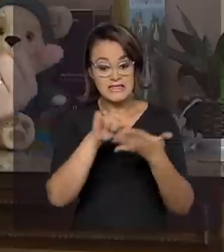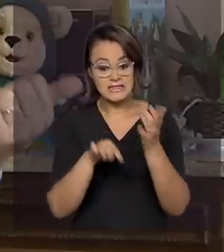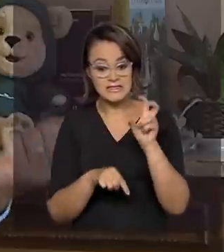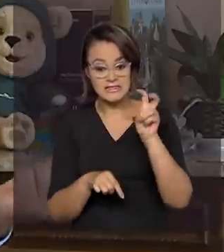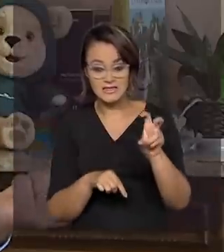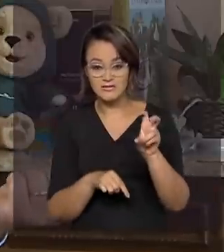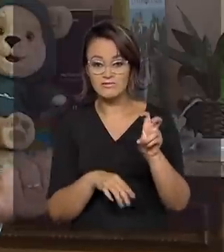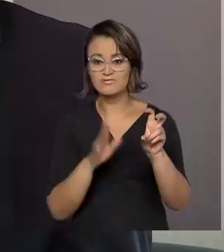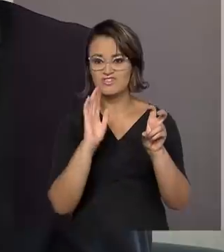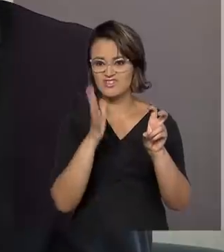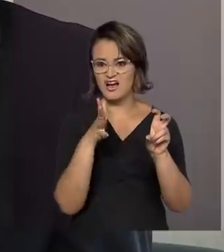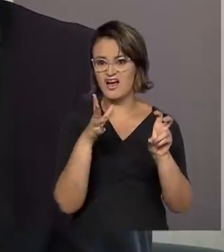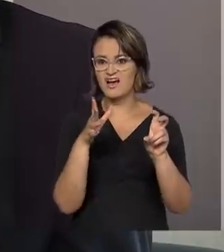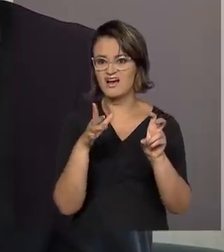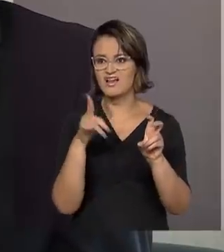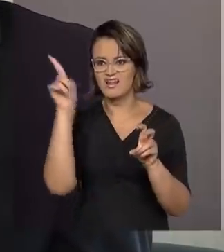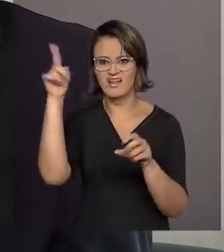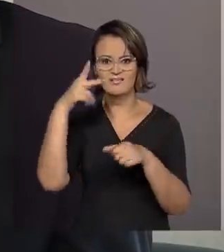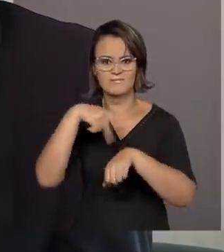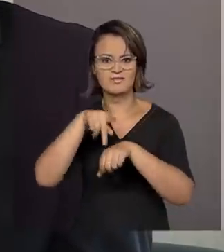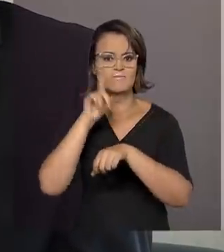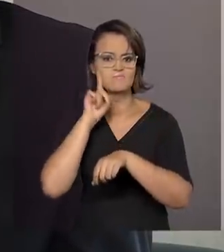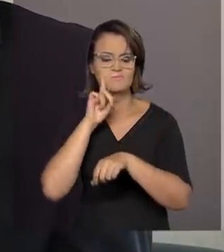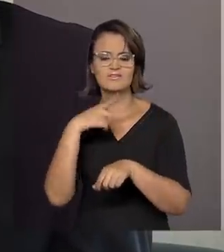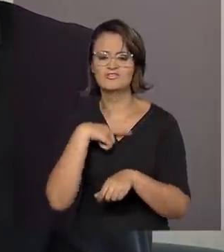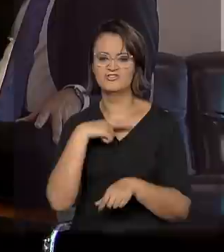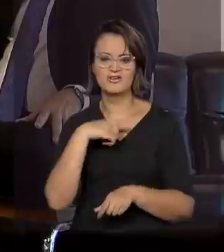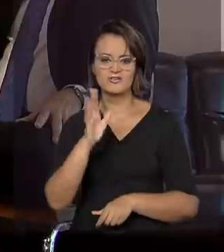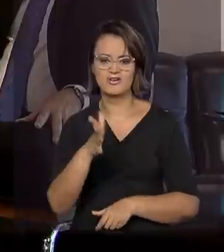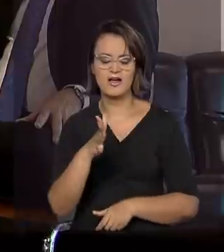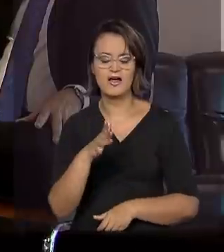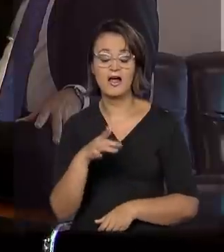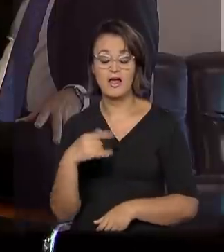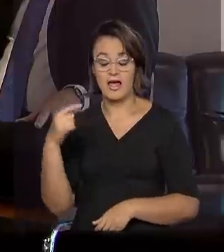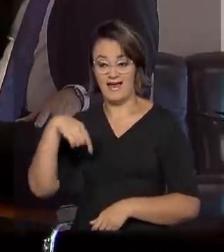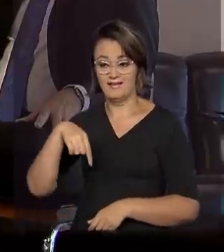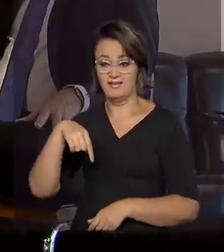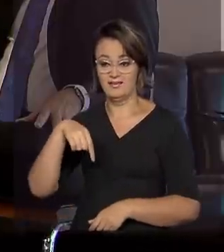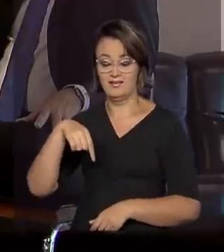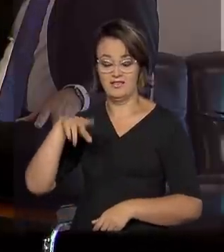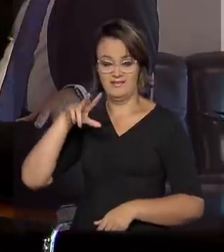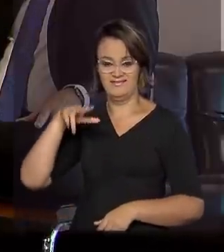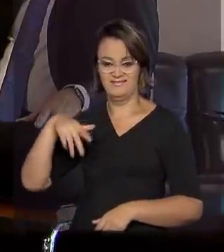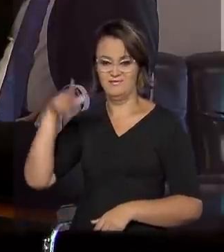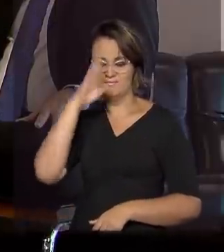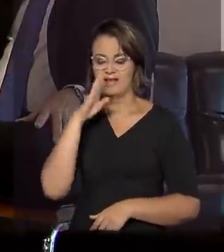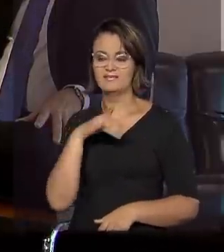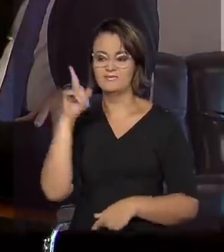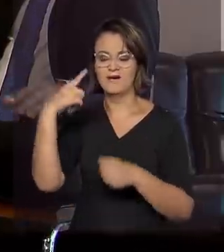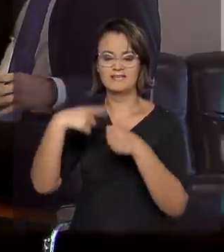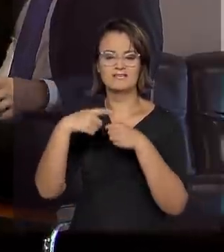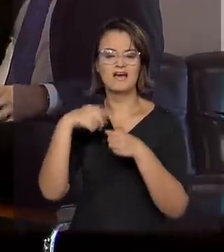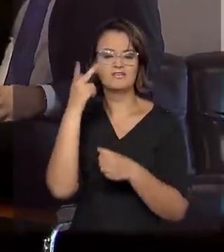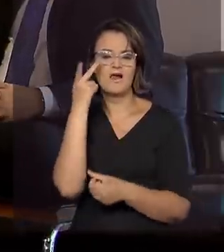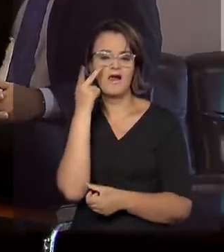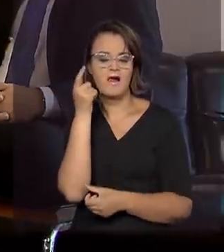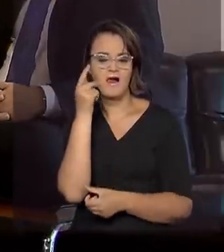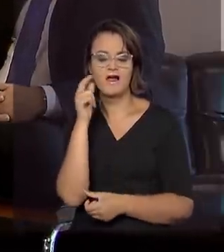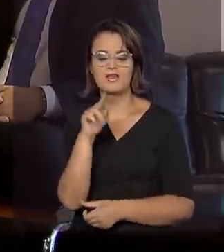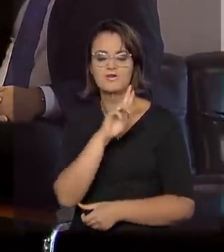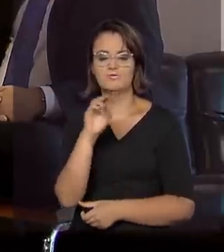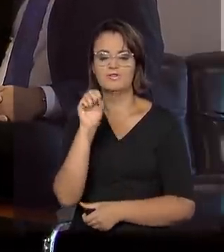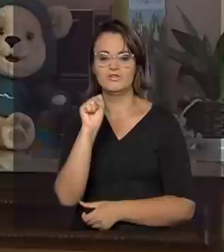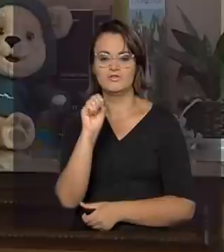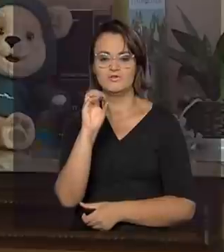estavam no National Reading Panel, nos Estados Unidos, no currículo de língua portuguesa de Sobral, que é uma cidade que se destaca... No Ceará. No